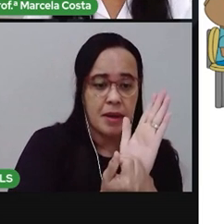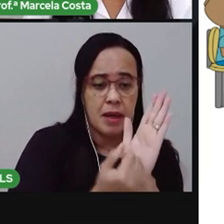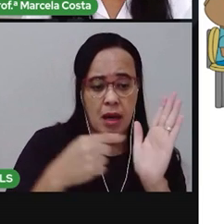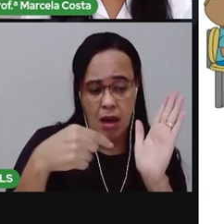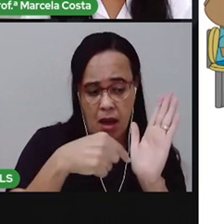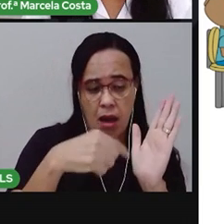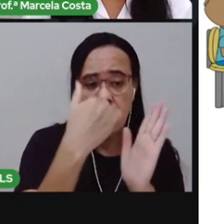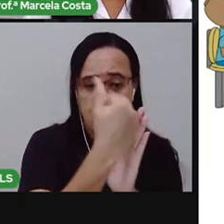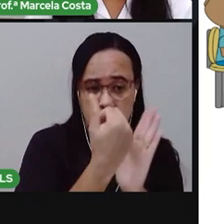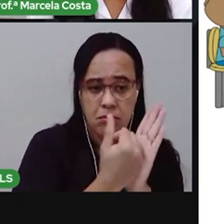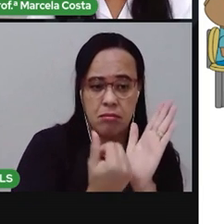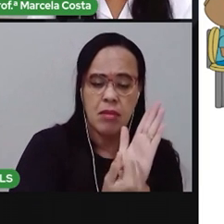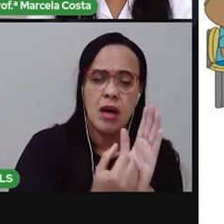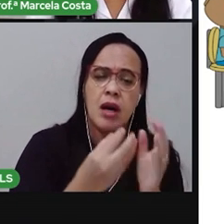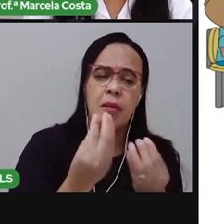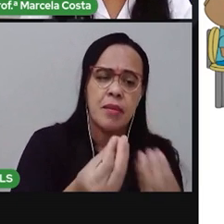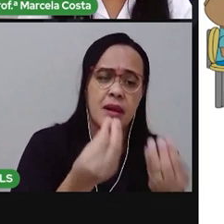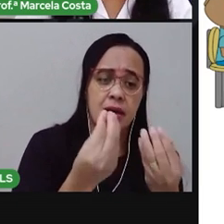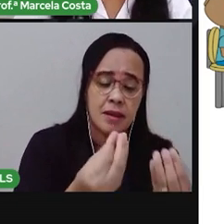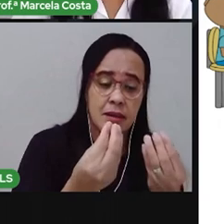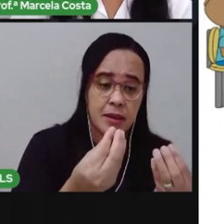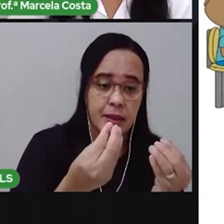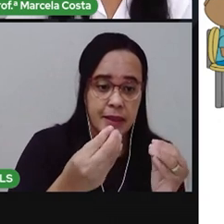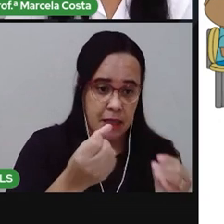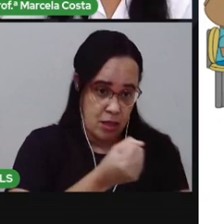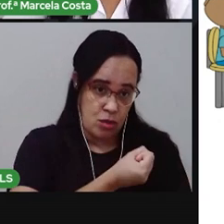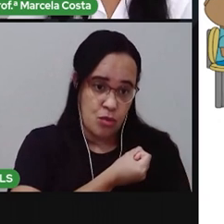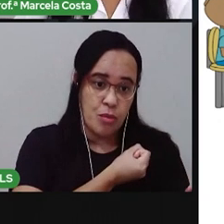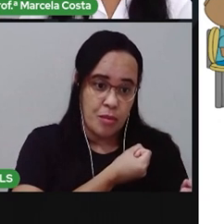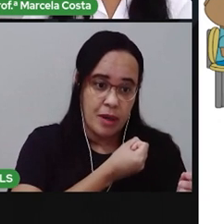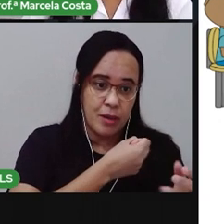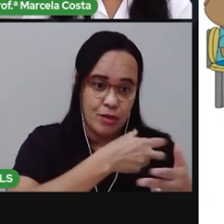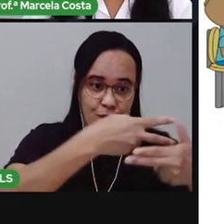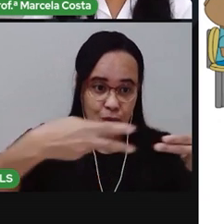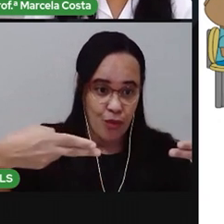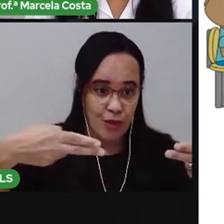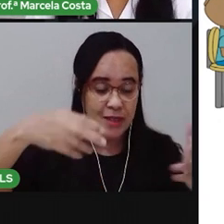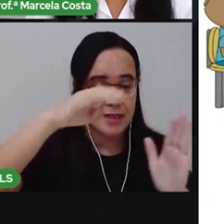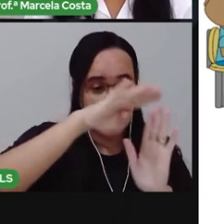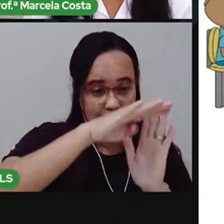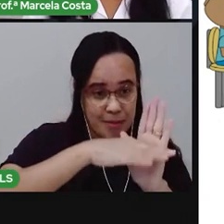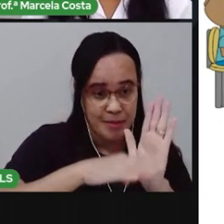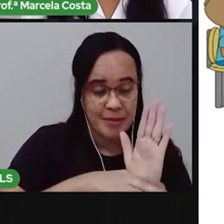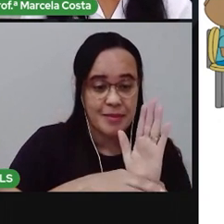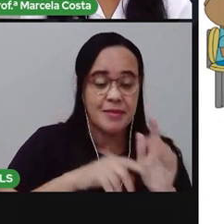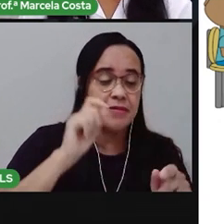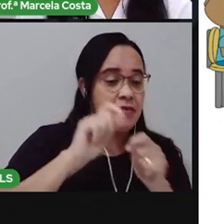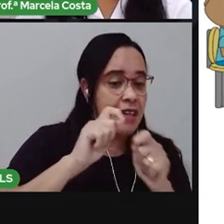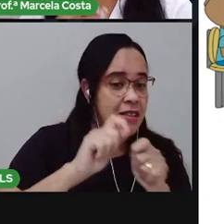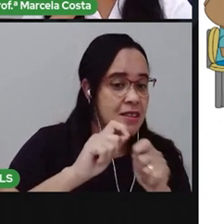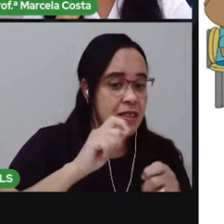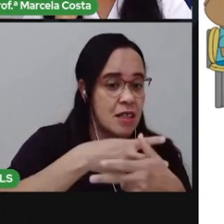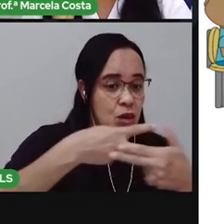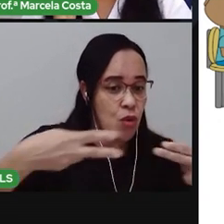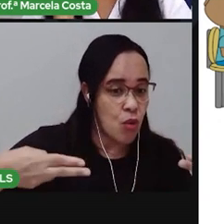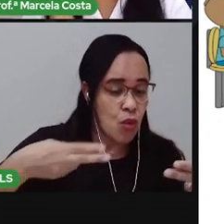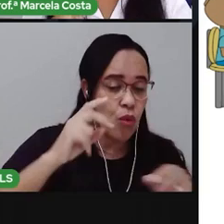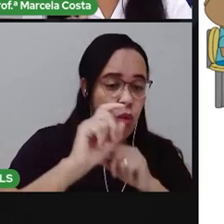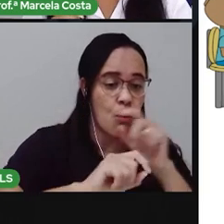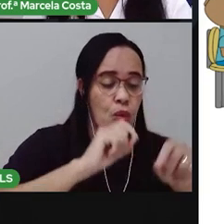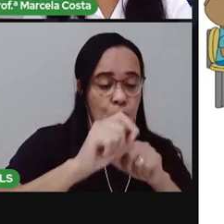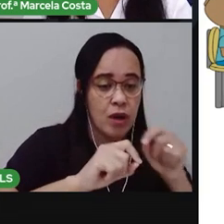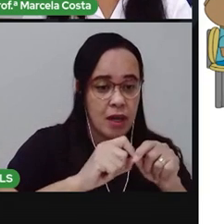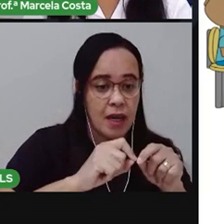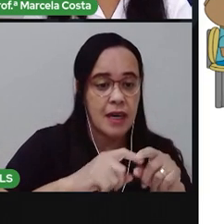serve para enumerar elementos, enumerar tarefas. E na nossa